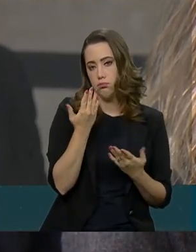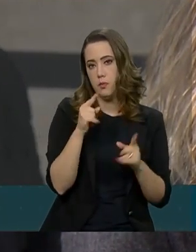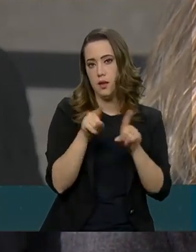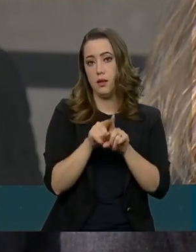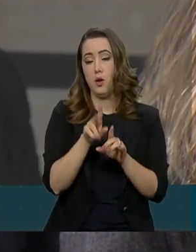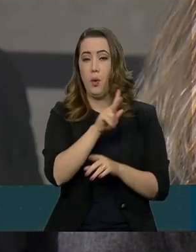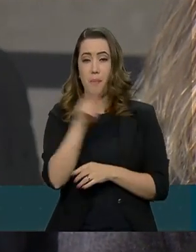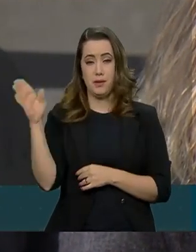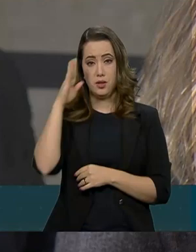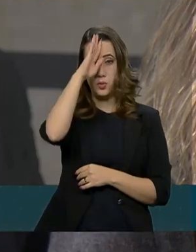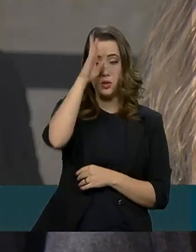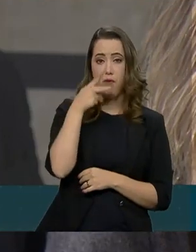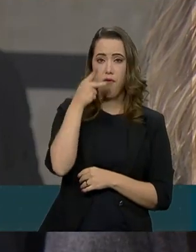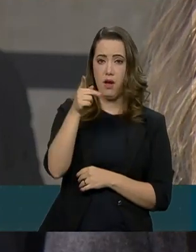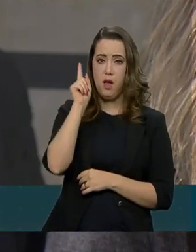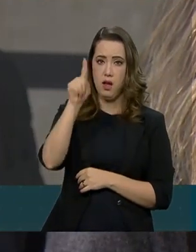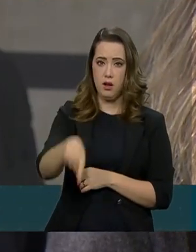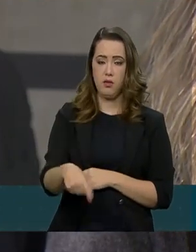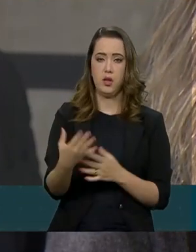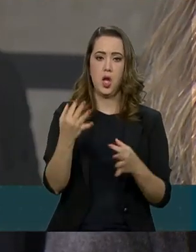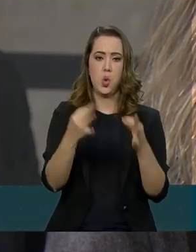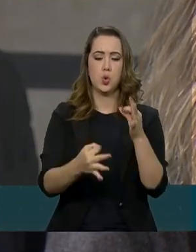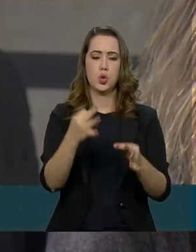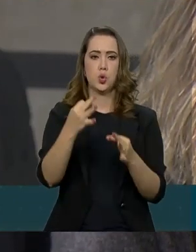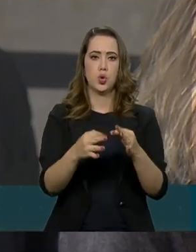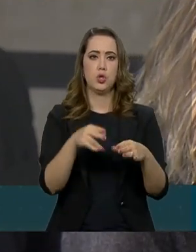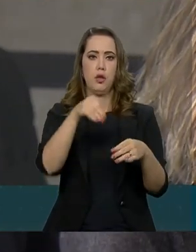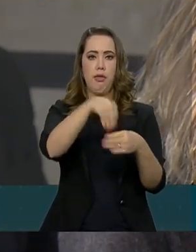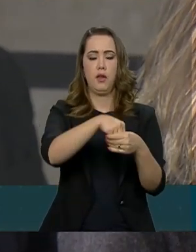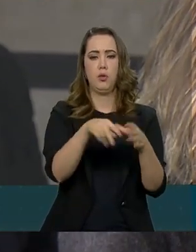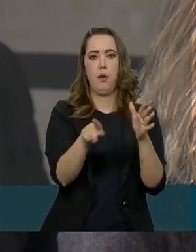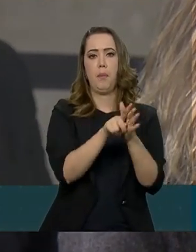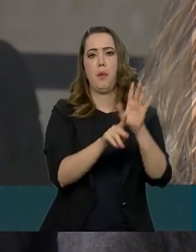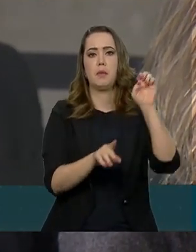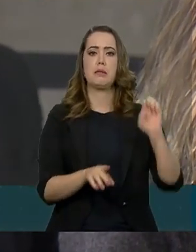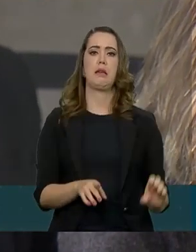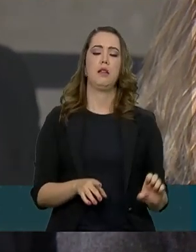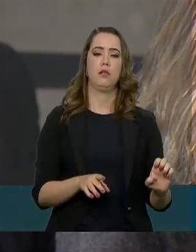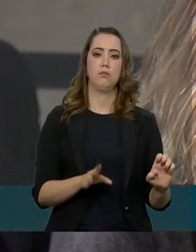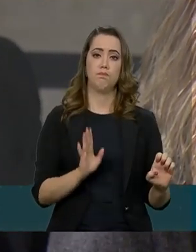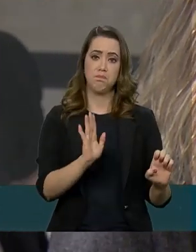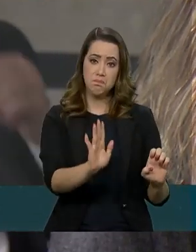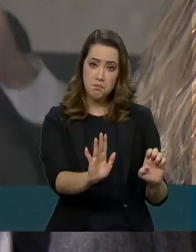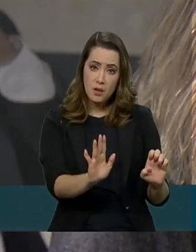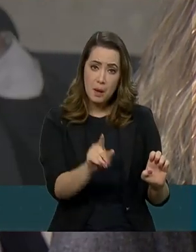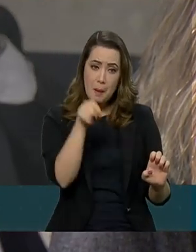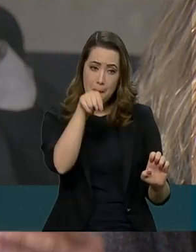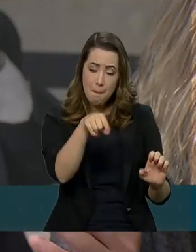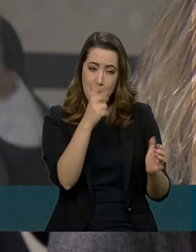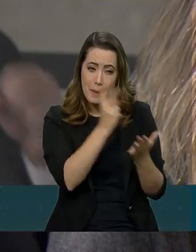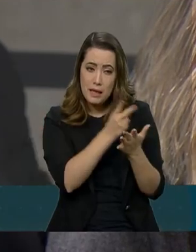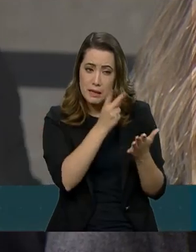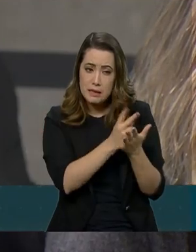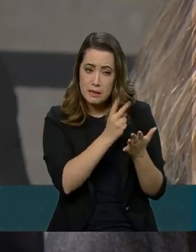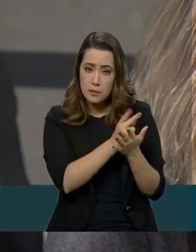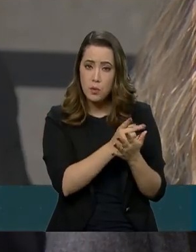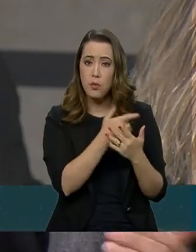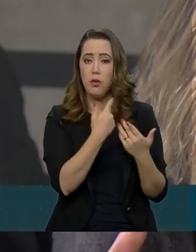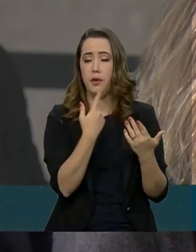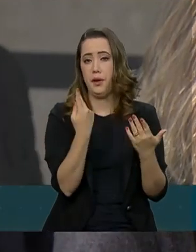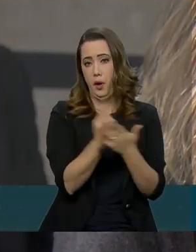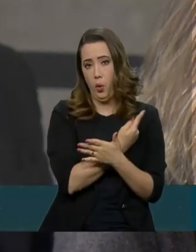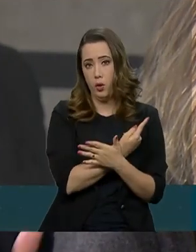que teria sido um justiçamento da esquerda. Ainda que esse justiçamento tenha ocorrido,